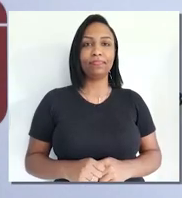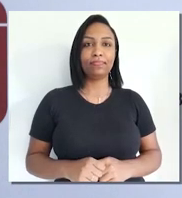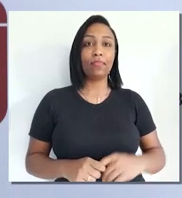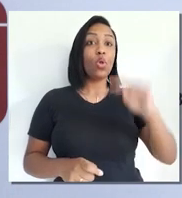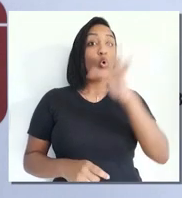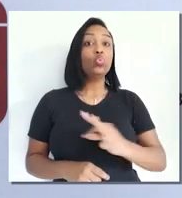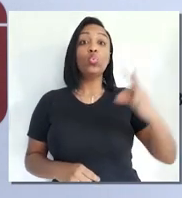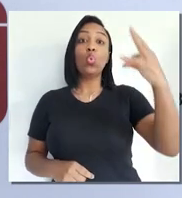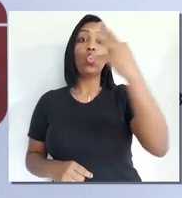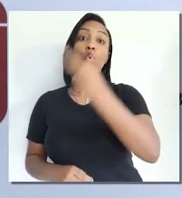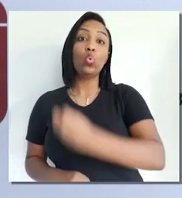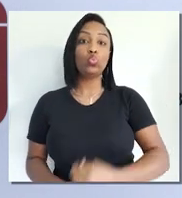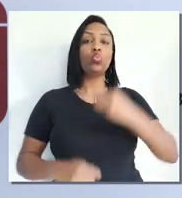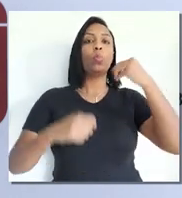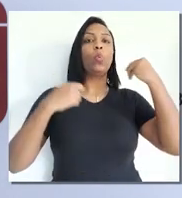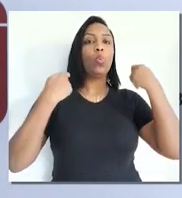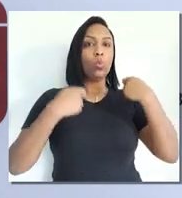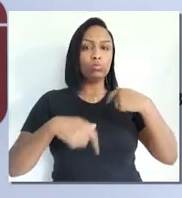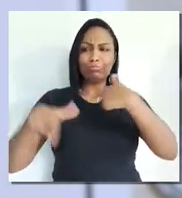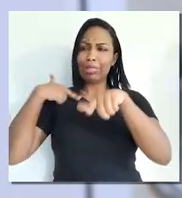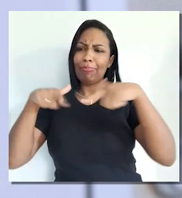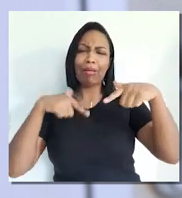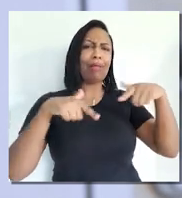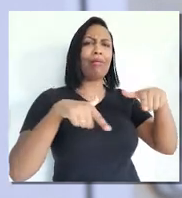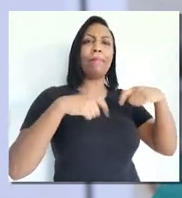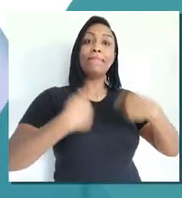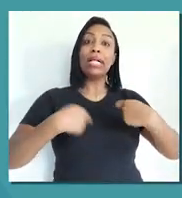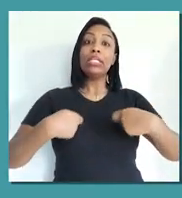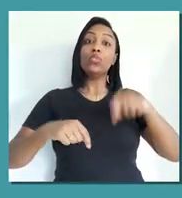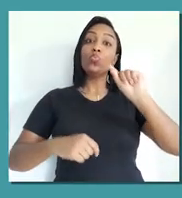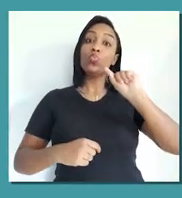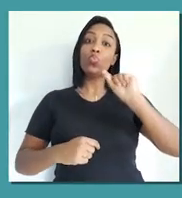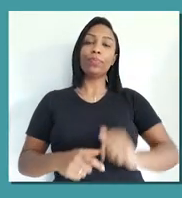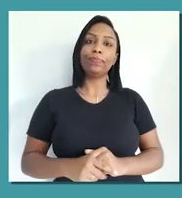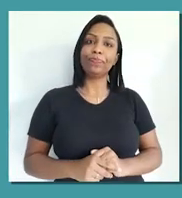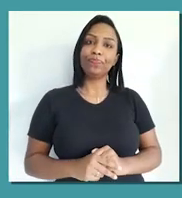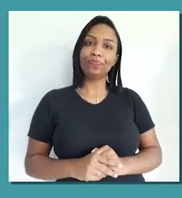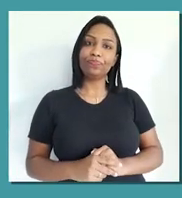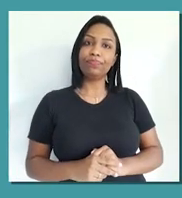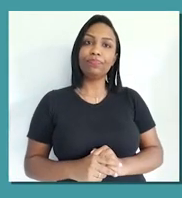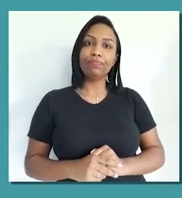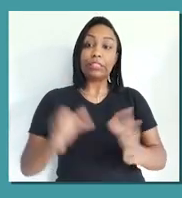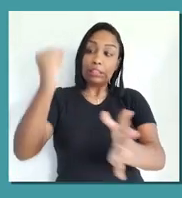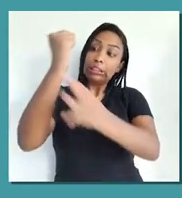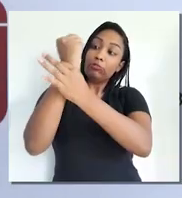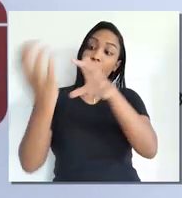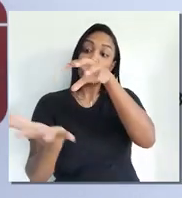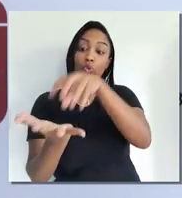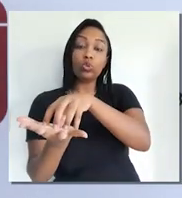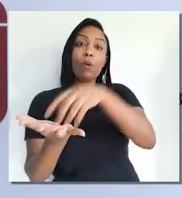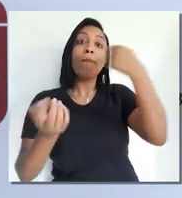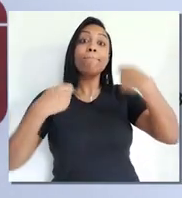Todos os servidores, todos os trabalhadores, eles entendam que a Segurança Institucional precisa de vocês.